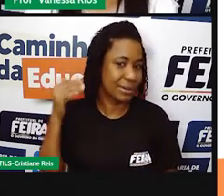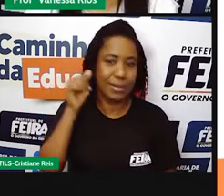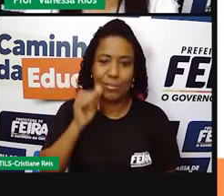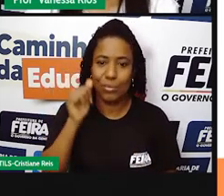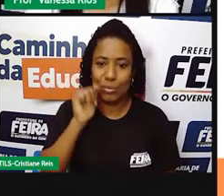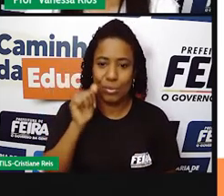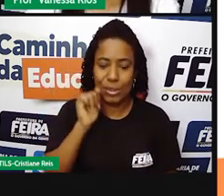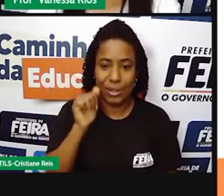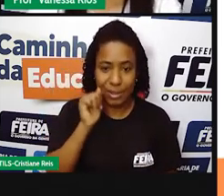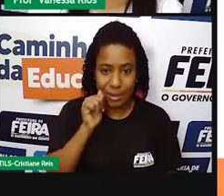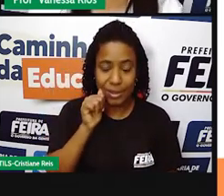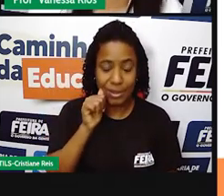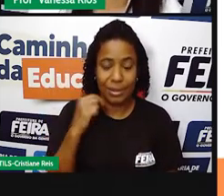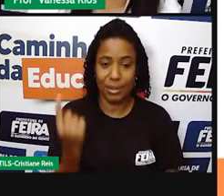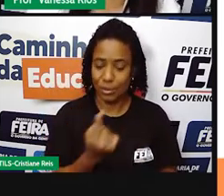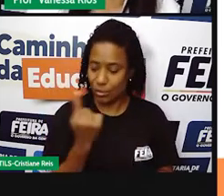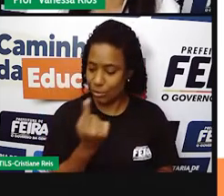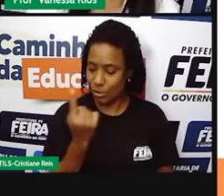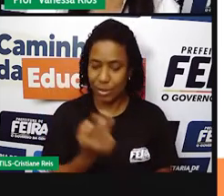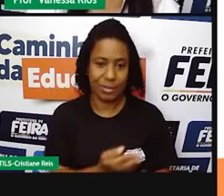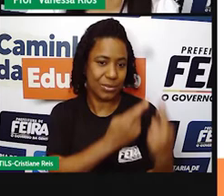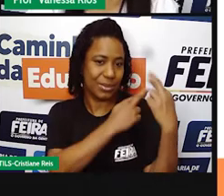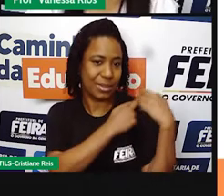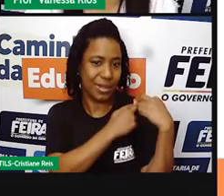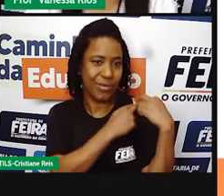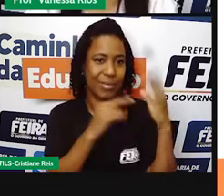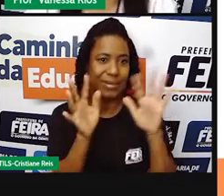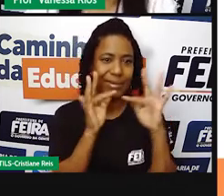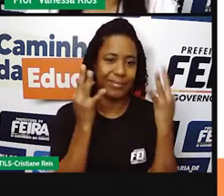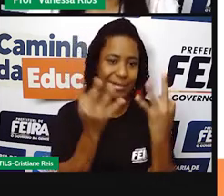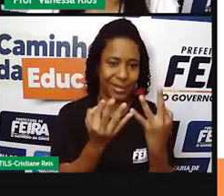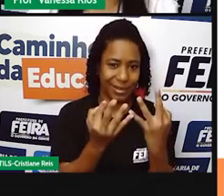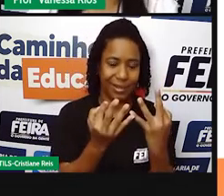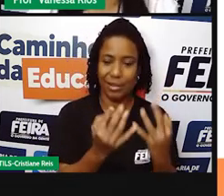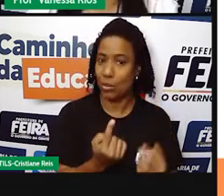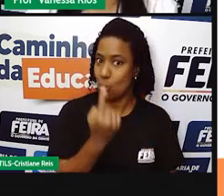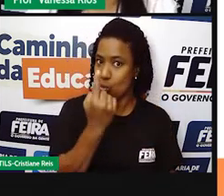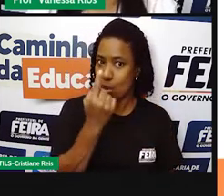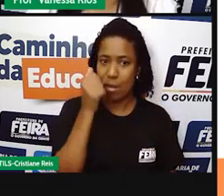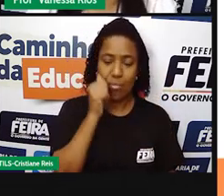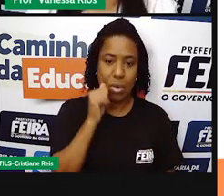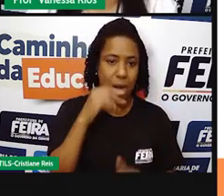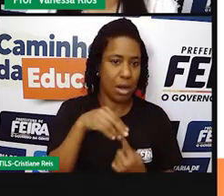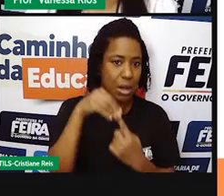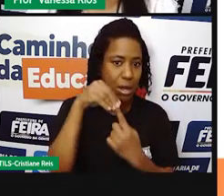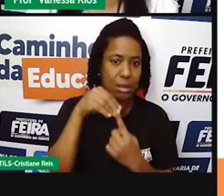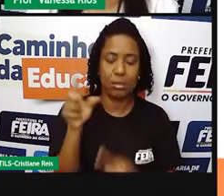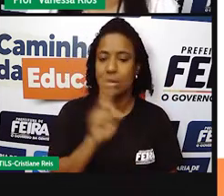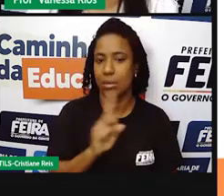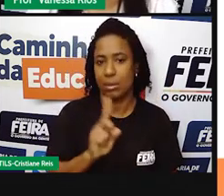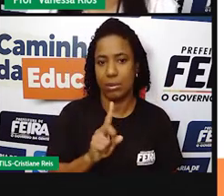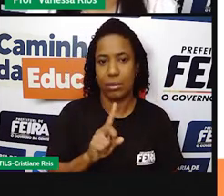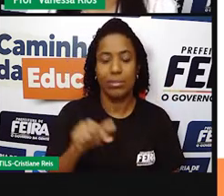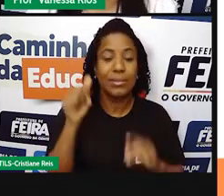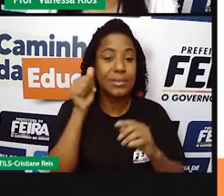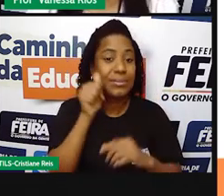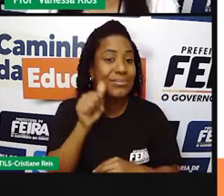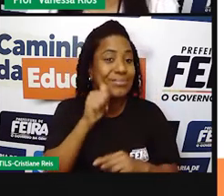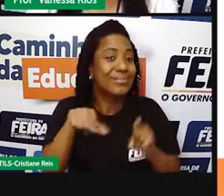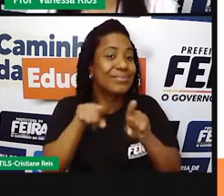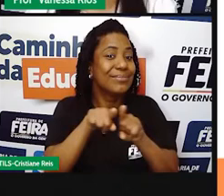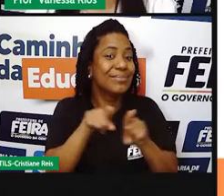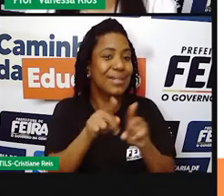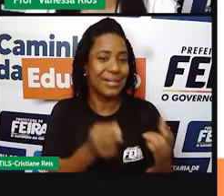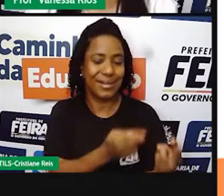muitas situações, a única responsável por isso, mas ela passa a ter essa responsabilidade também. E aí, outras funções